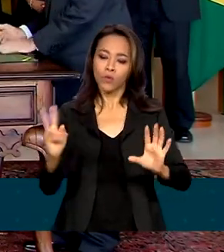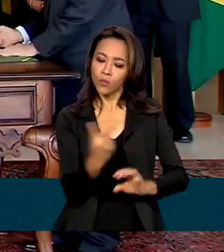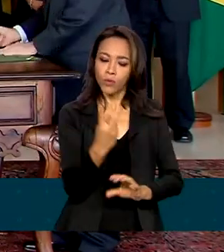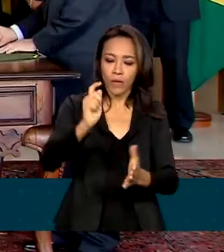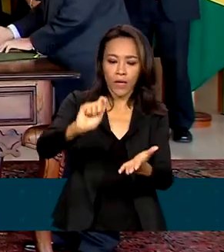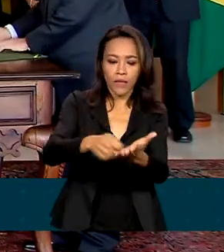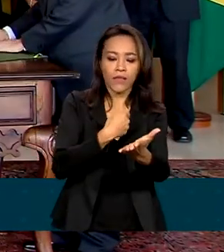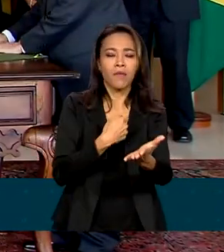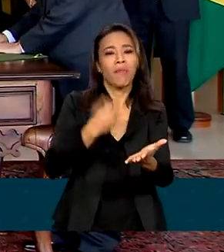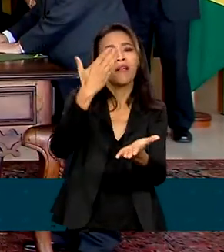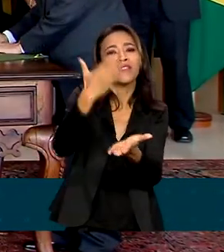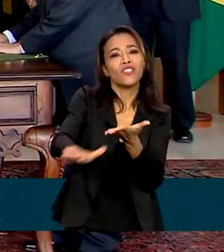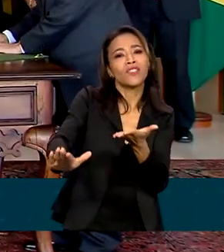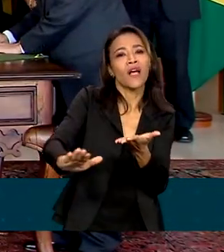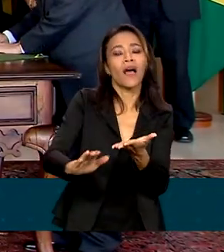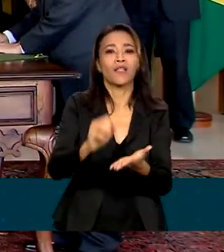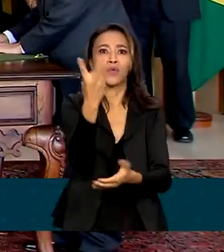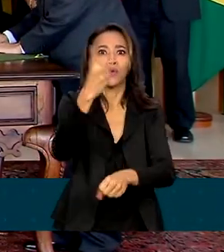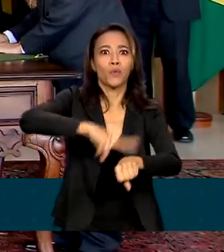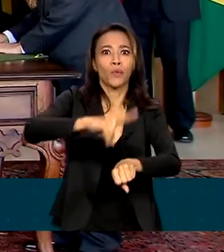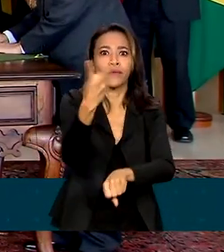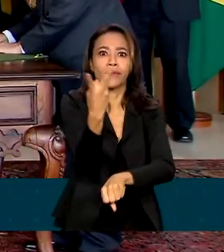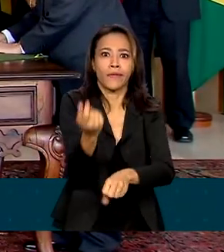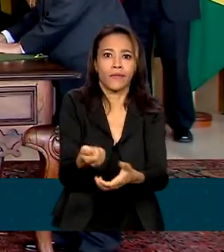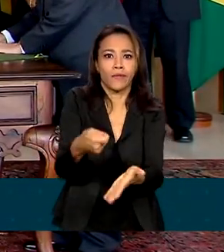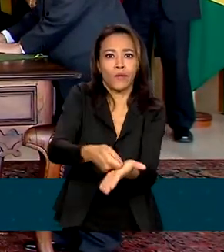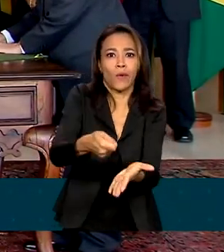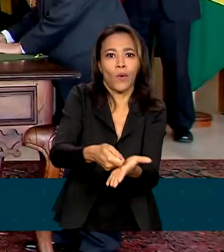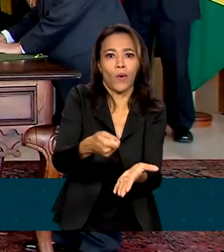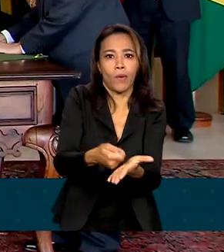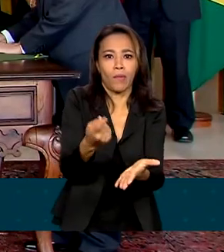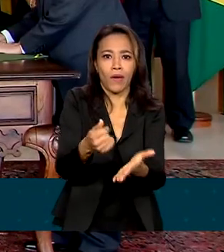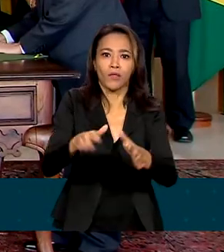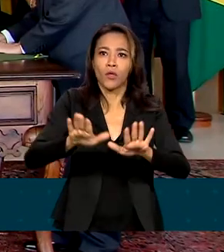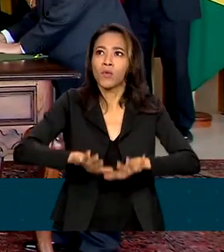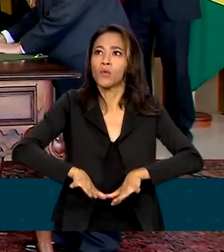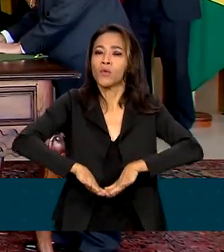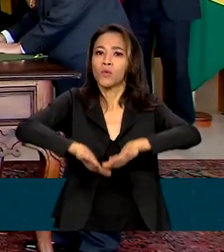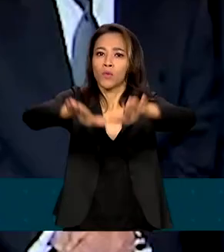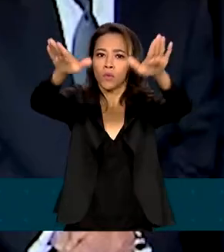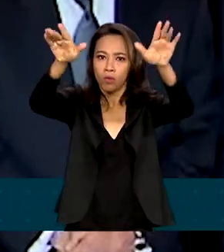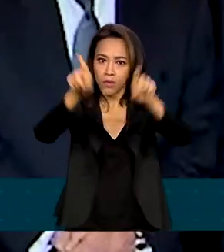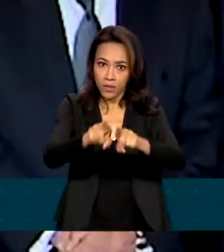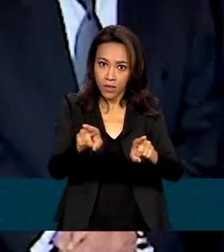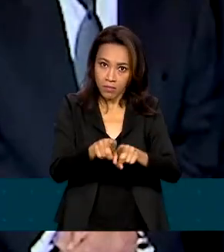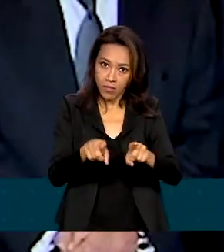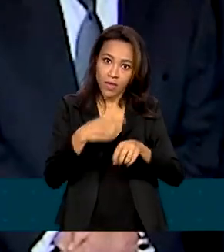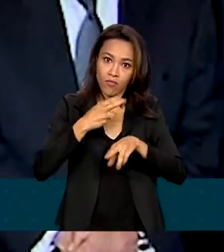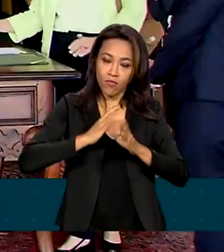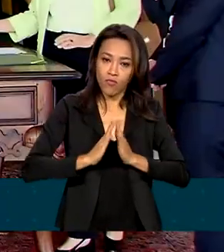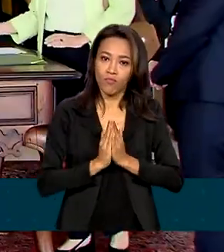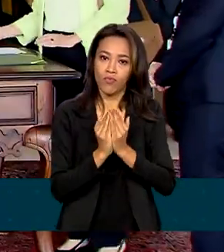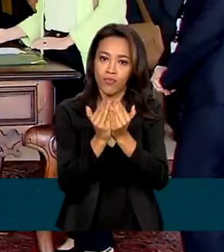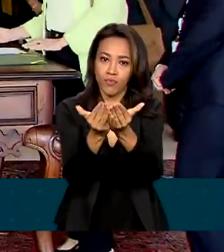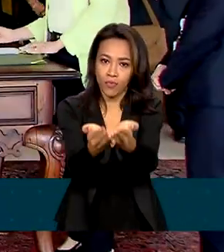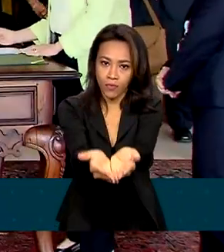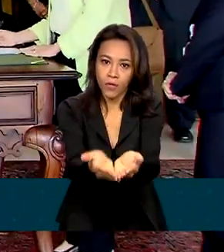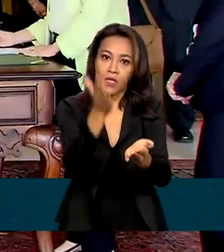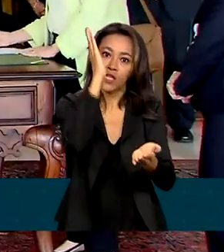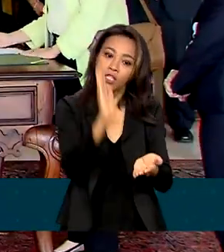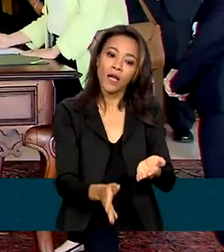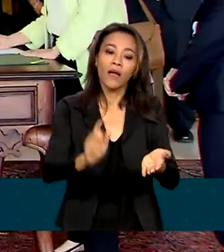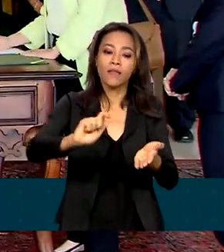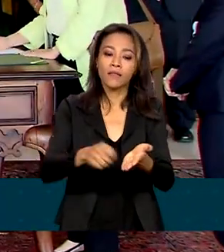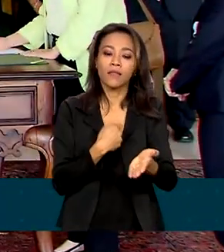a dupla tributação dos lucros do transporte aéreo e marítimo internacional. Também foram assinados memorandos de